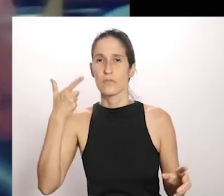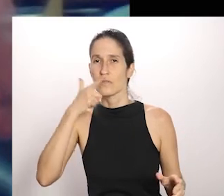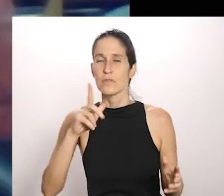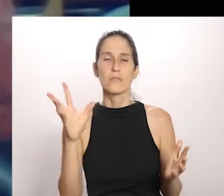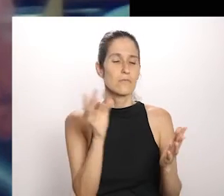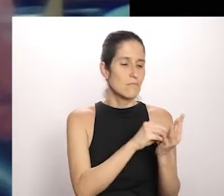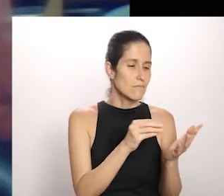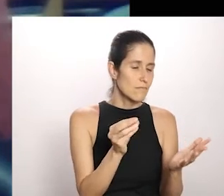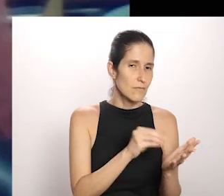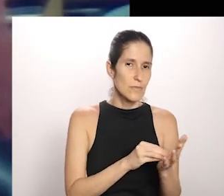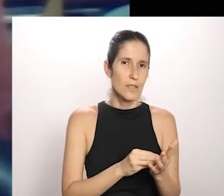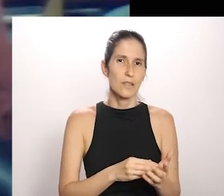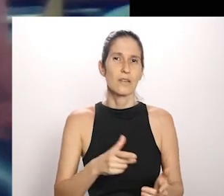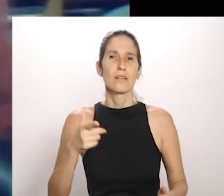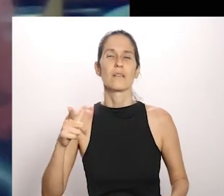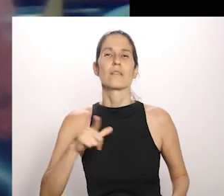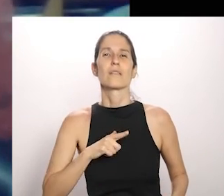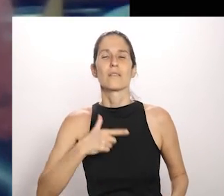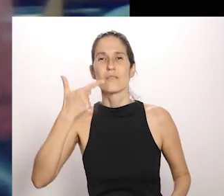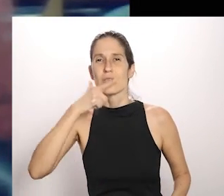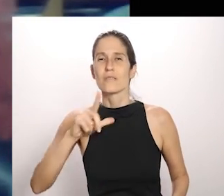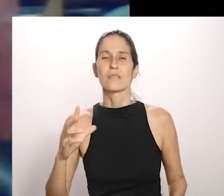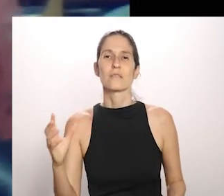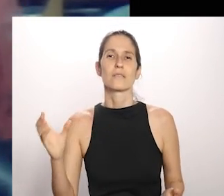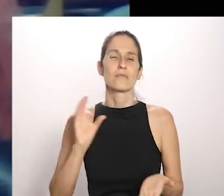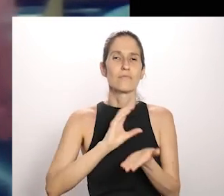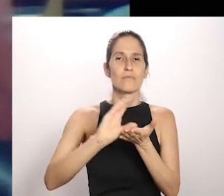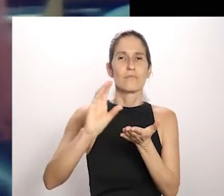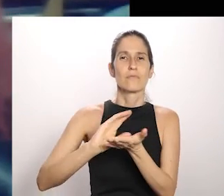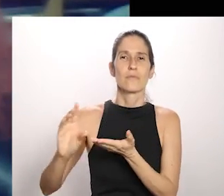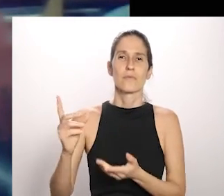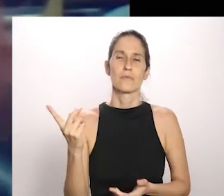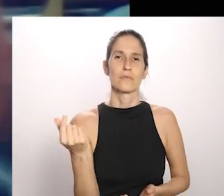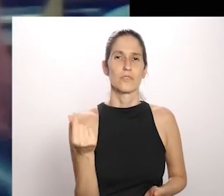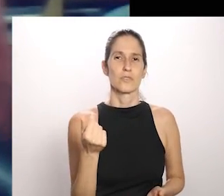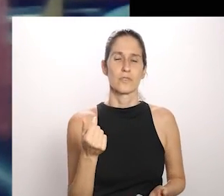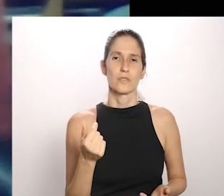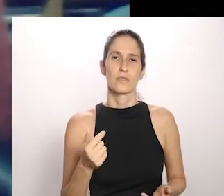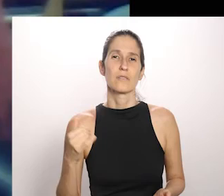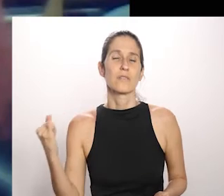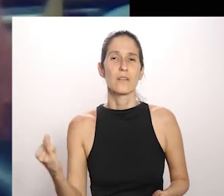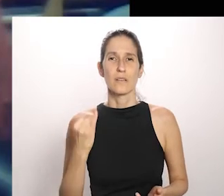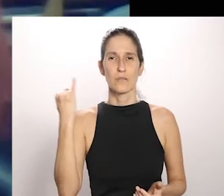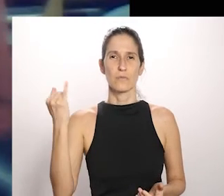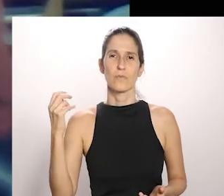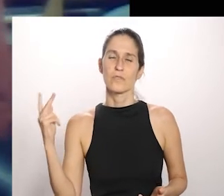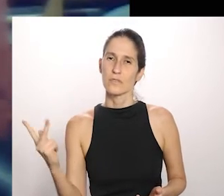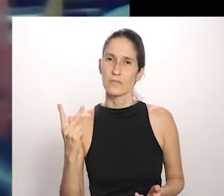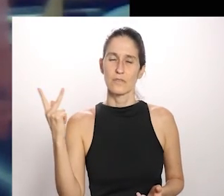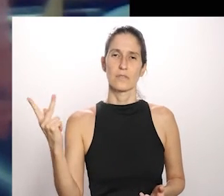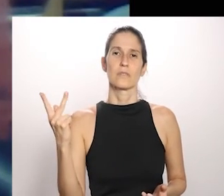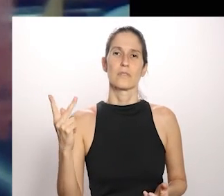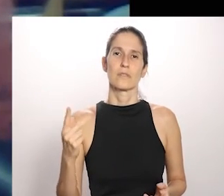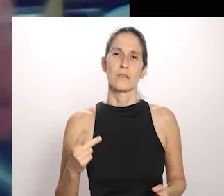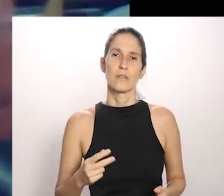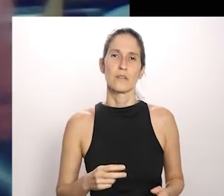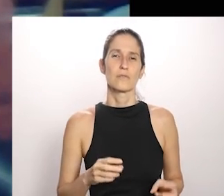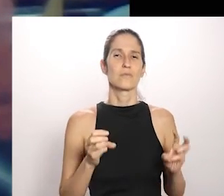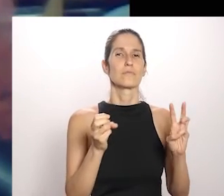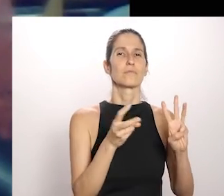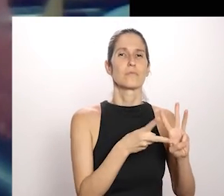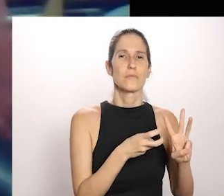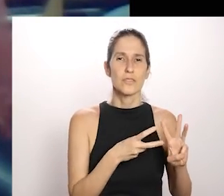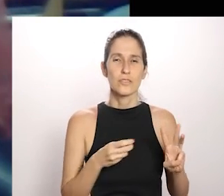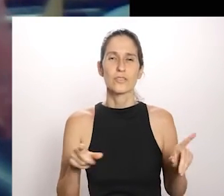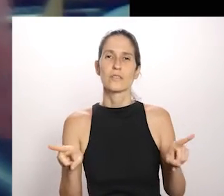consigam se cadastrar, para que eles tenham acesso a esse dinheiro que é muito merecido e que é muito importante e vital para